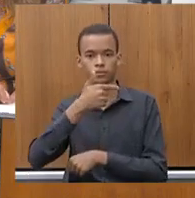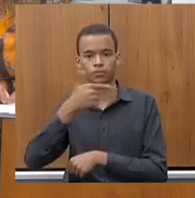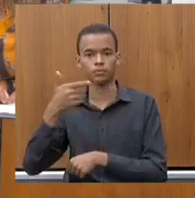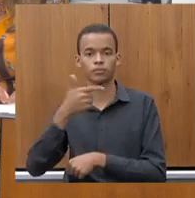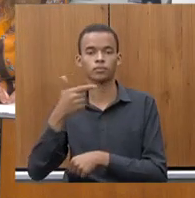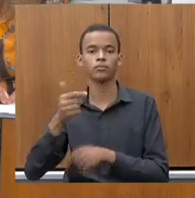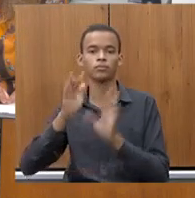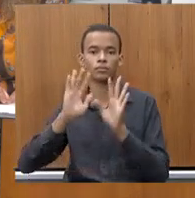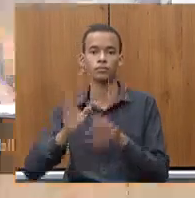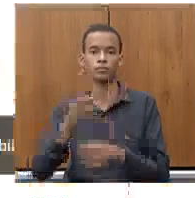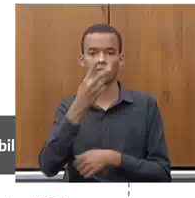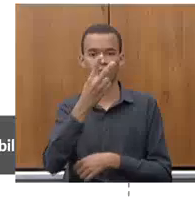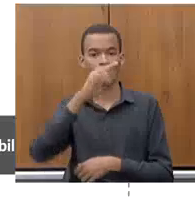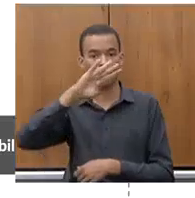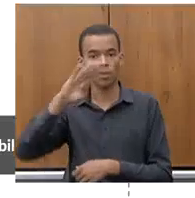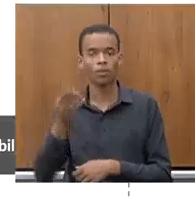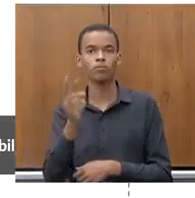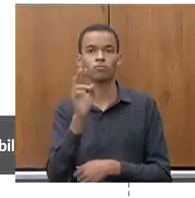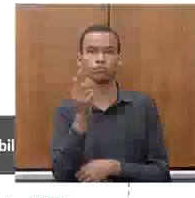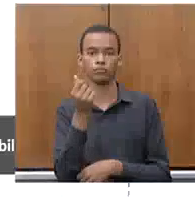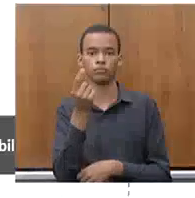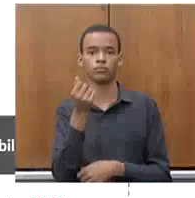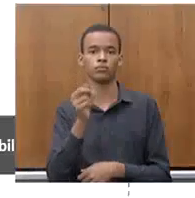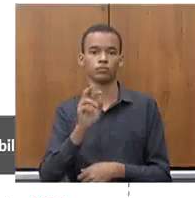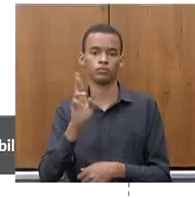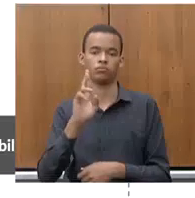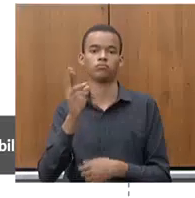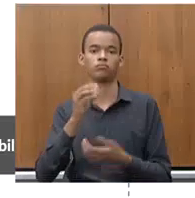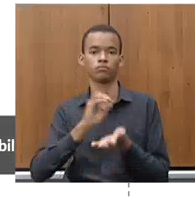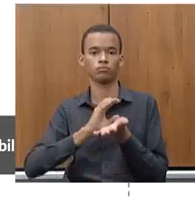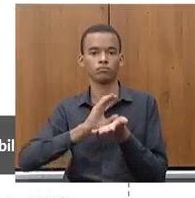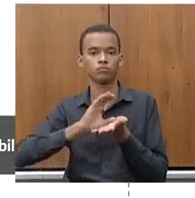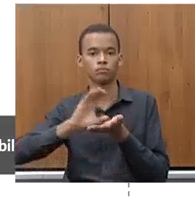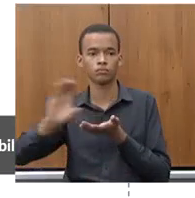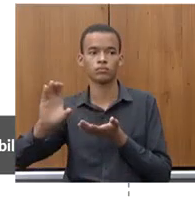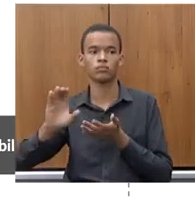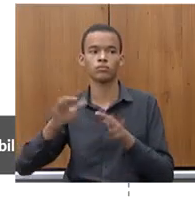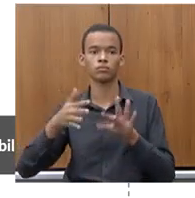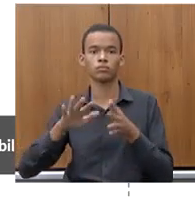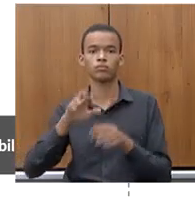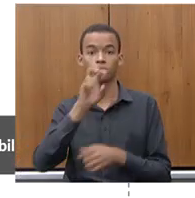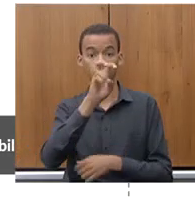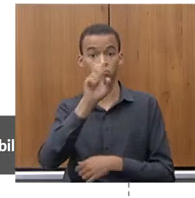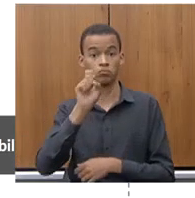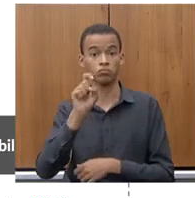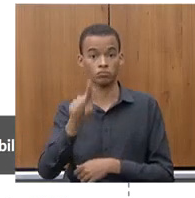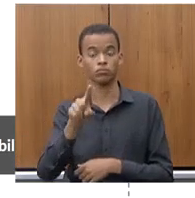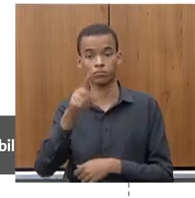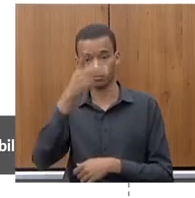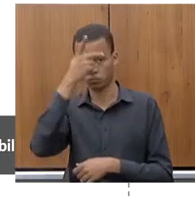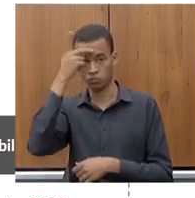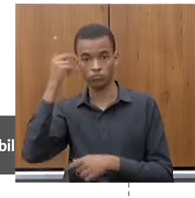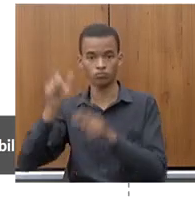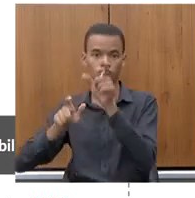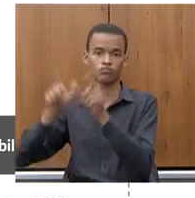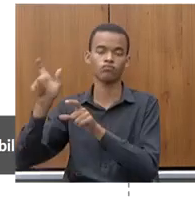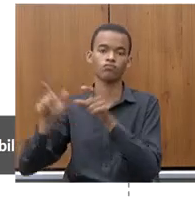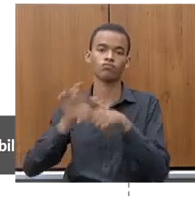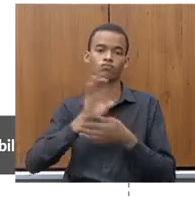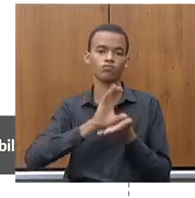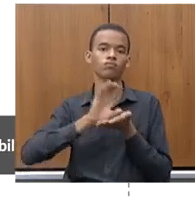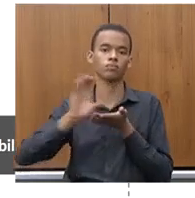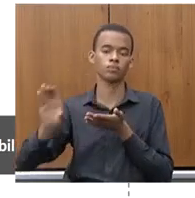2 bilhões de reais para quase 5 mil clientes em Minas Gerais,